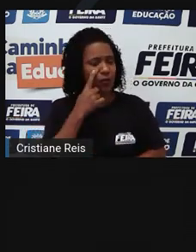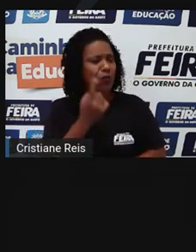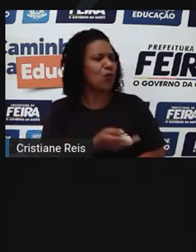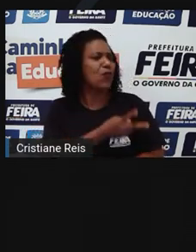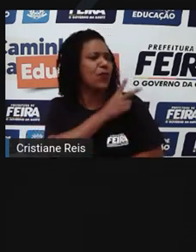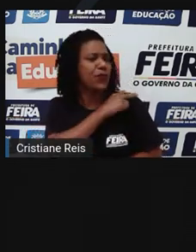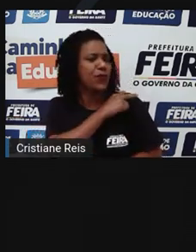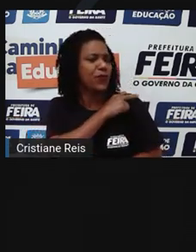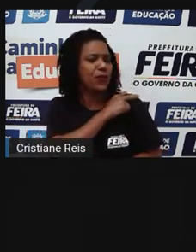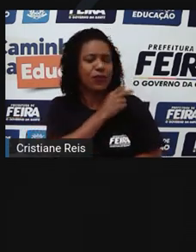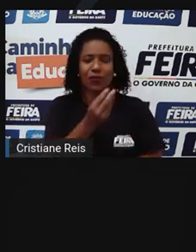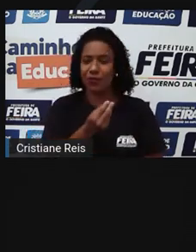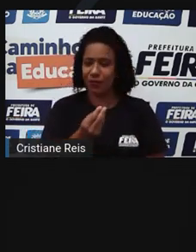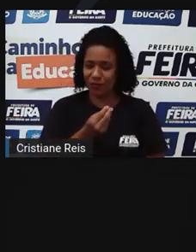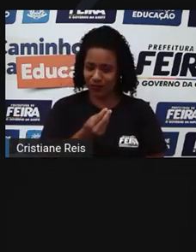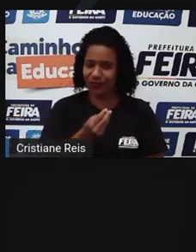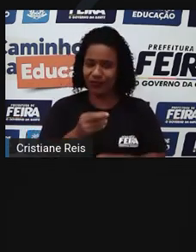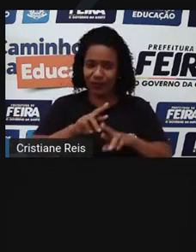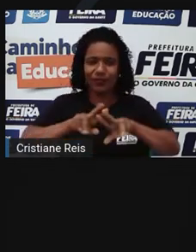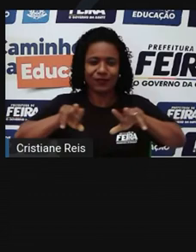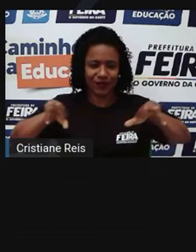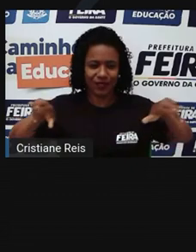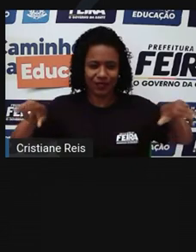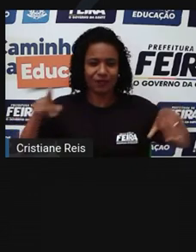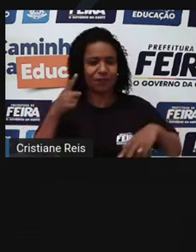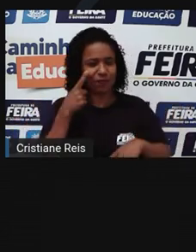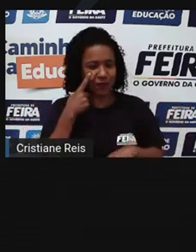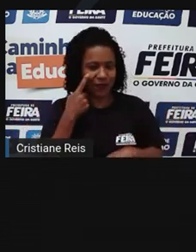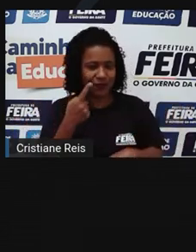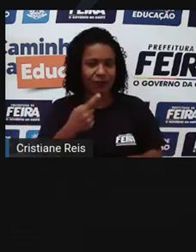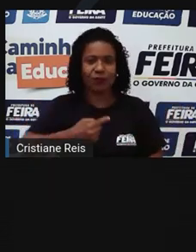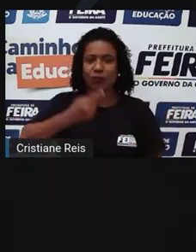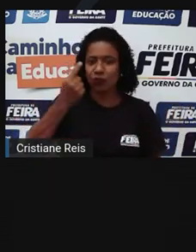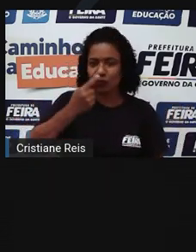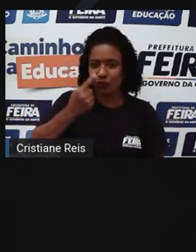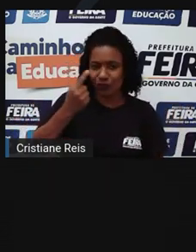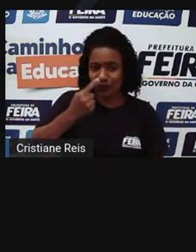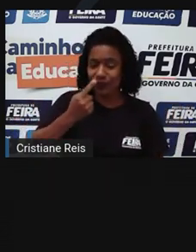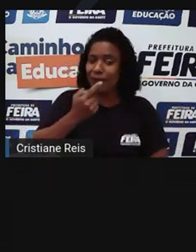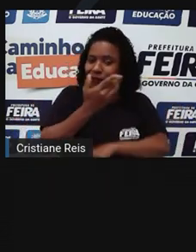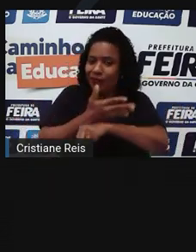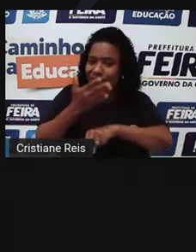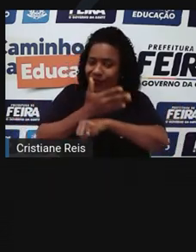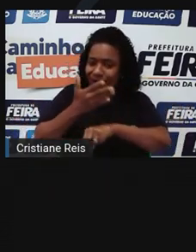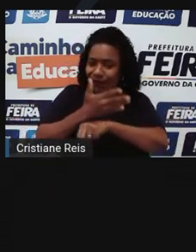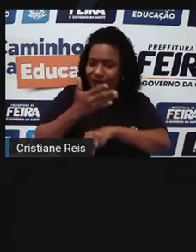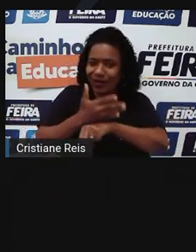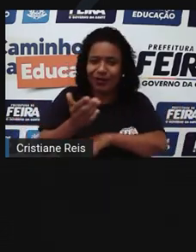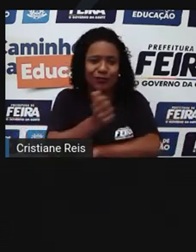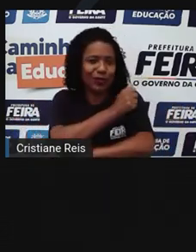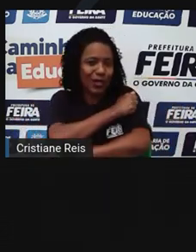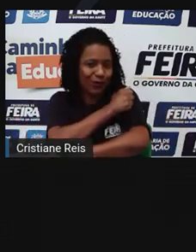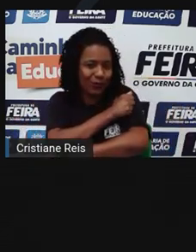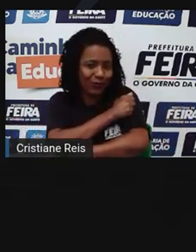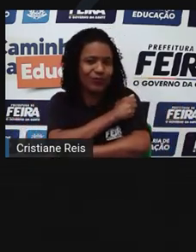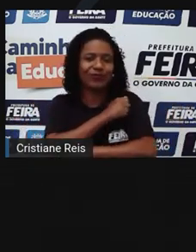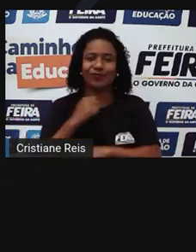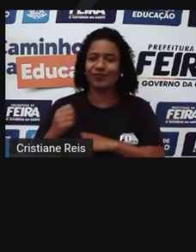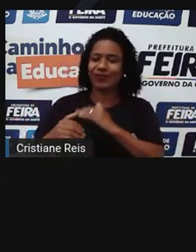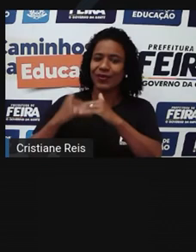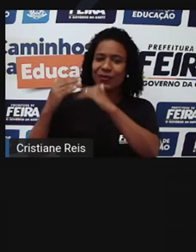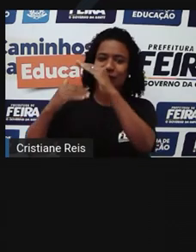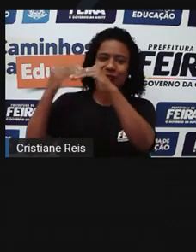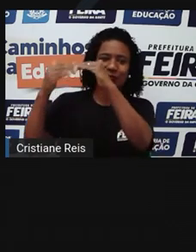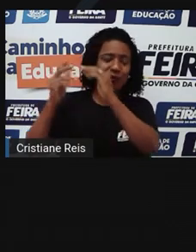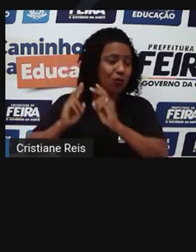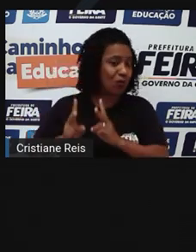comporta diferentes concepções. 1. Destina-se a preparar os alunos para o prosseguimento dos